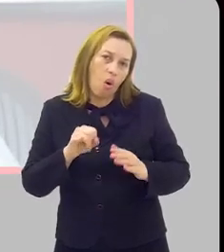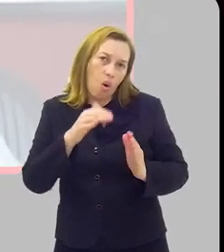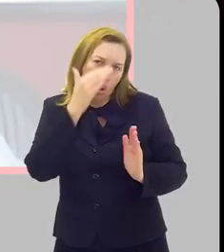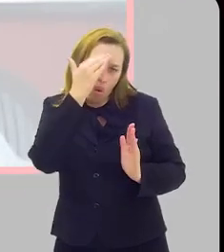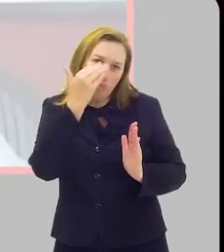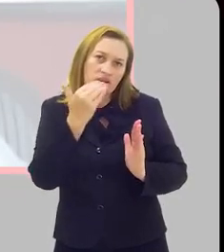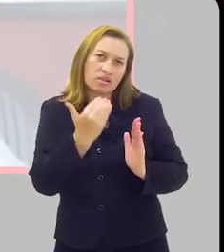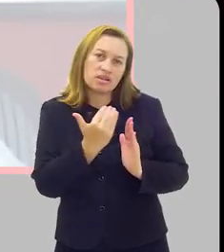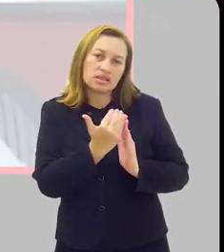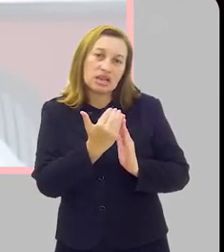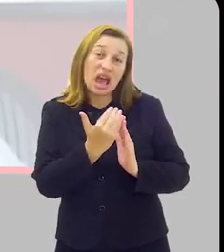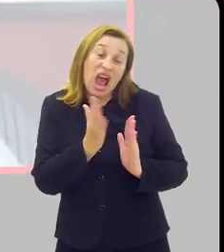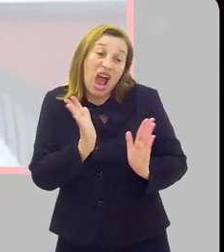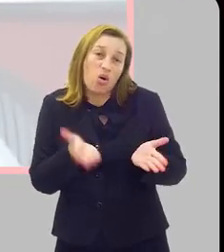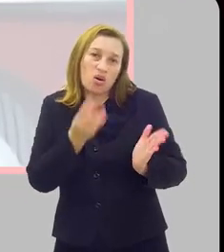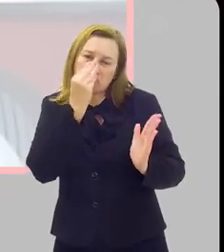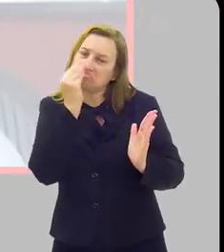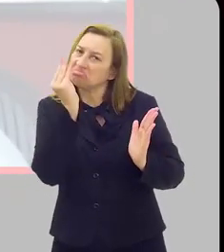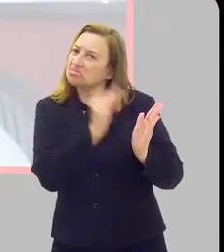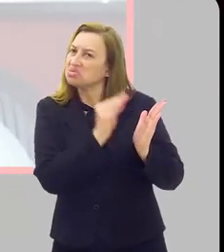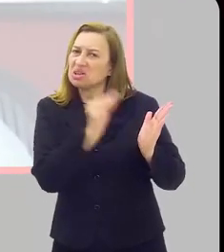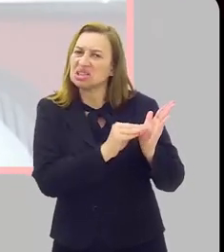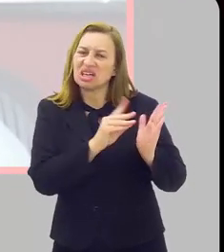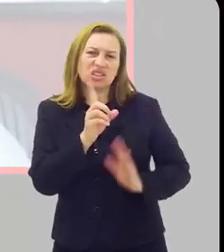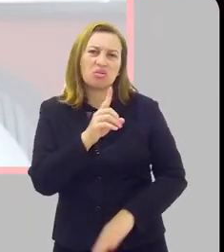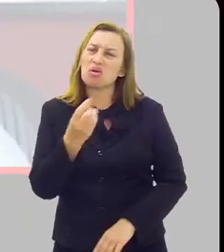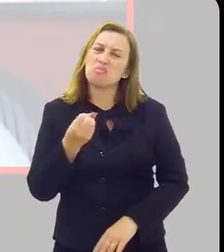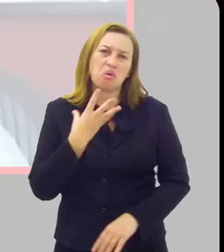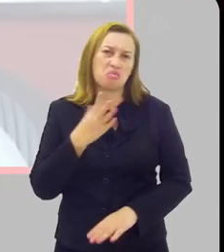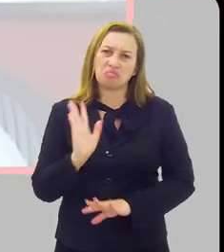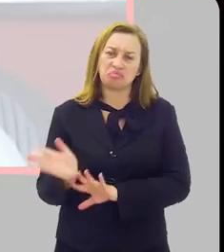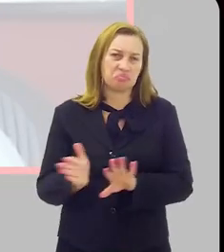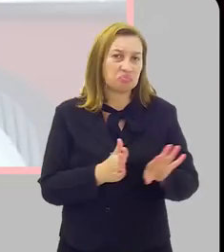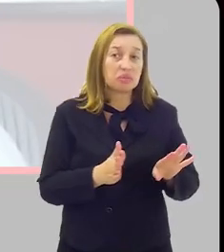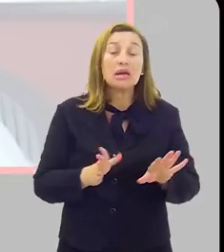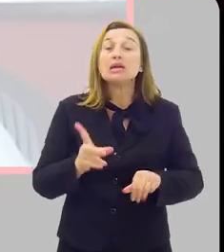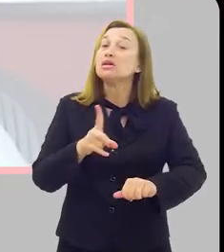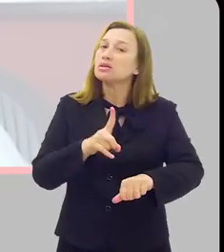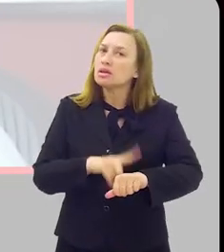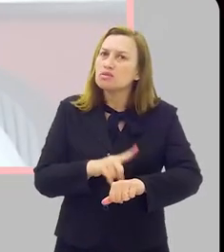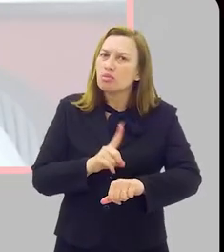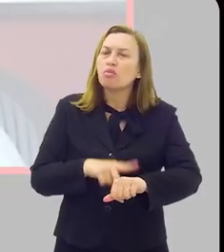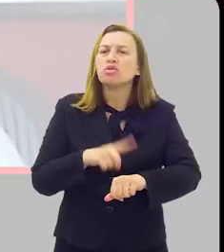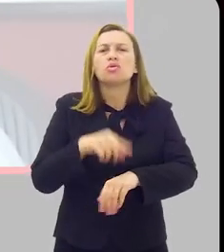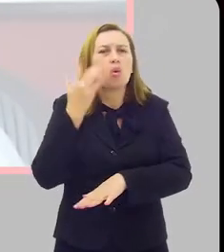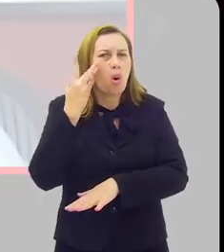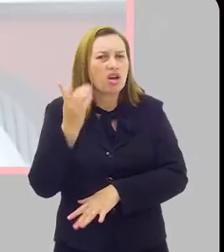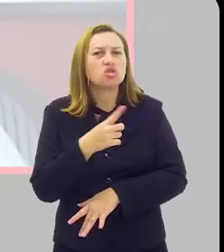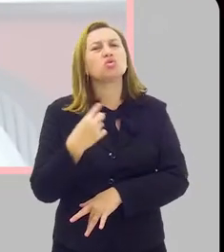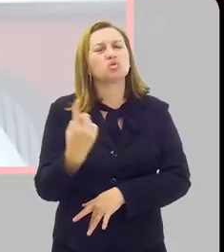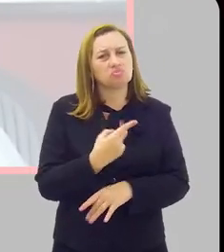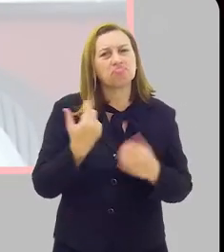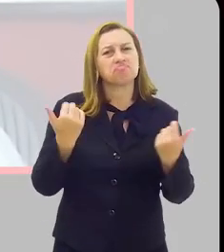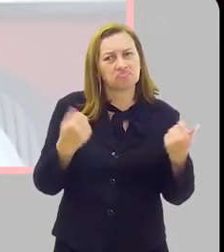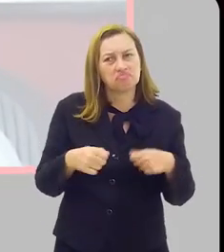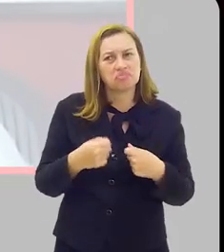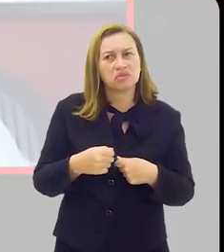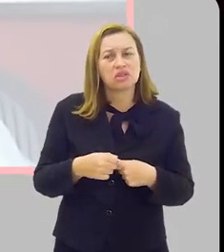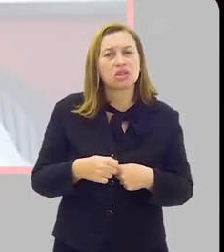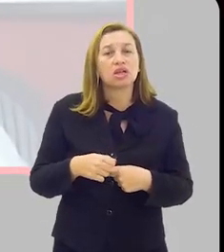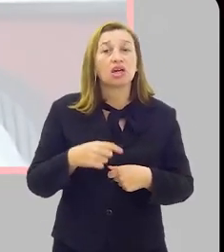Ela ser desmoralizada, digamos assim, não é uma coisa correta. E nesse momento, eu acho que nós